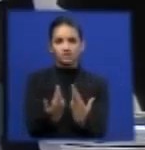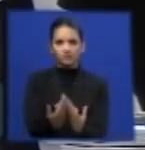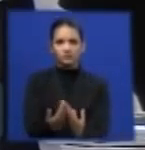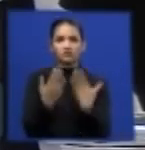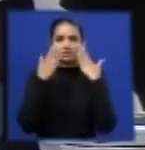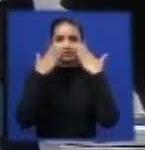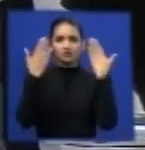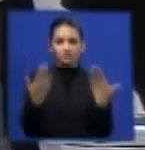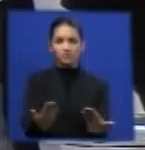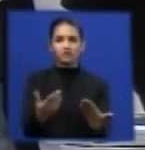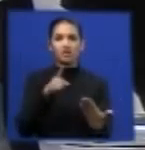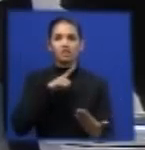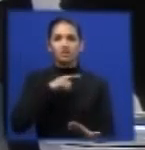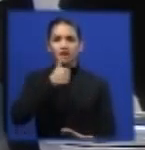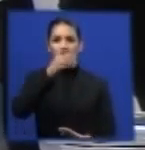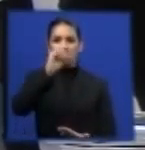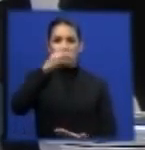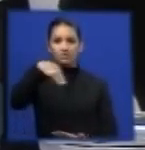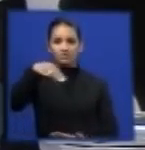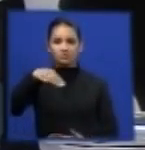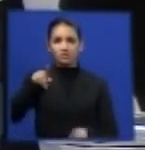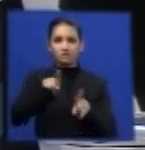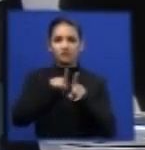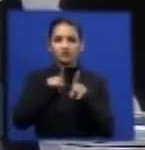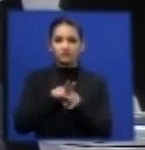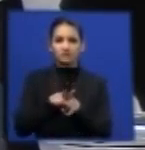apresentação, terá dez minutos, conforme.